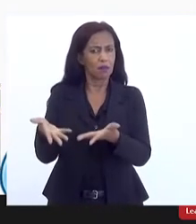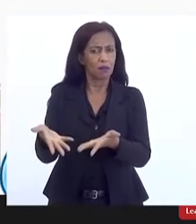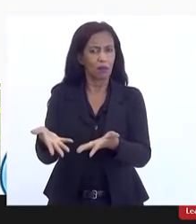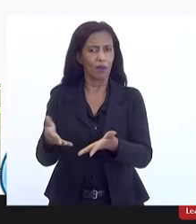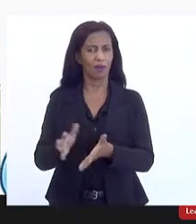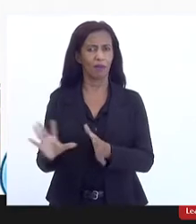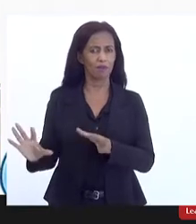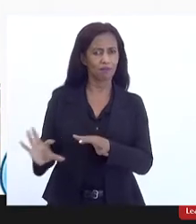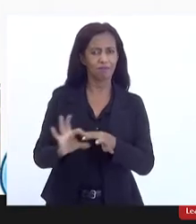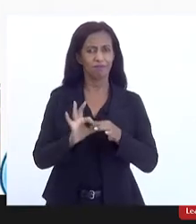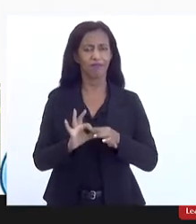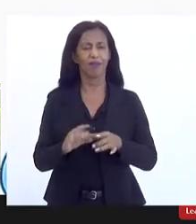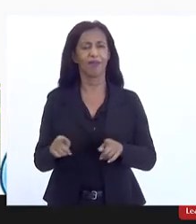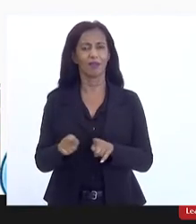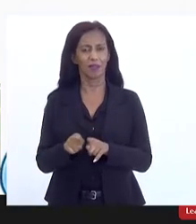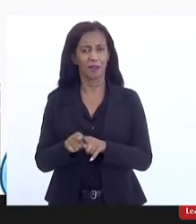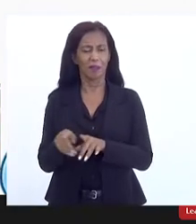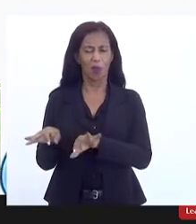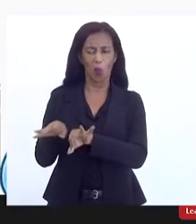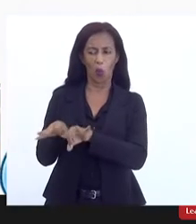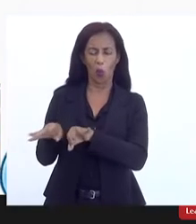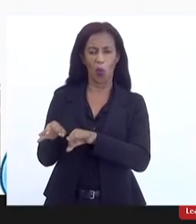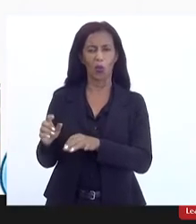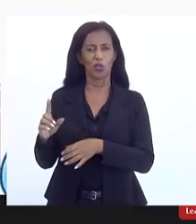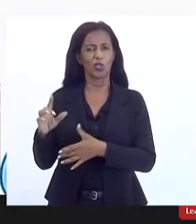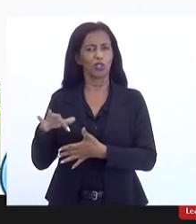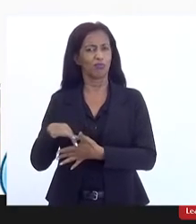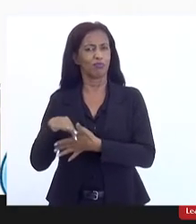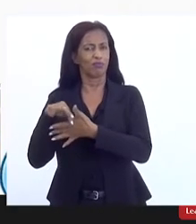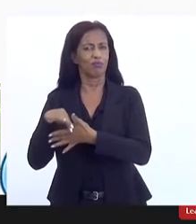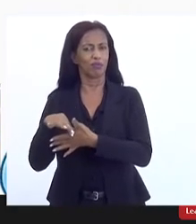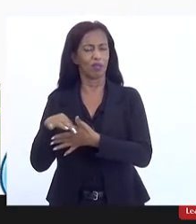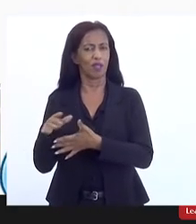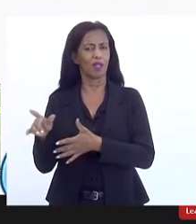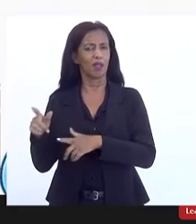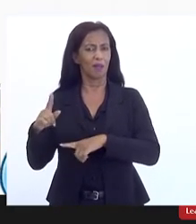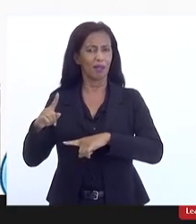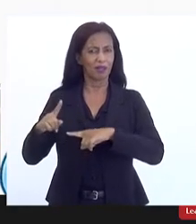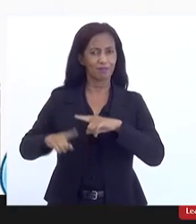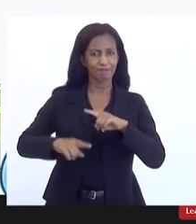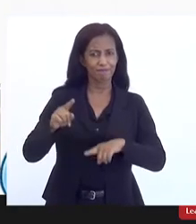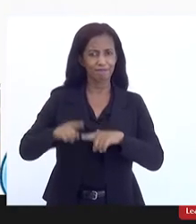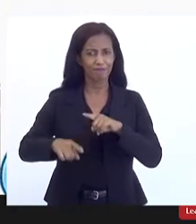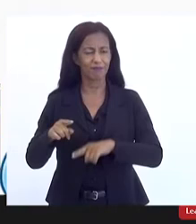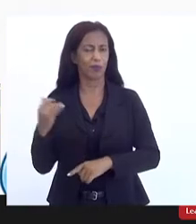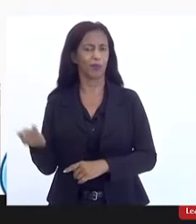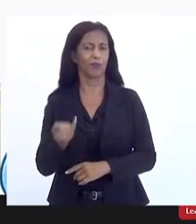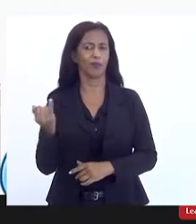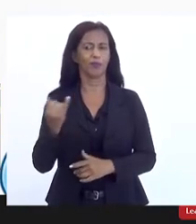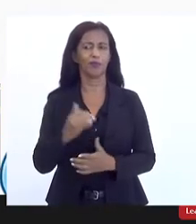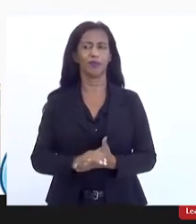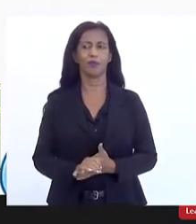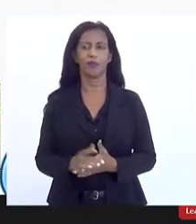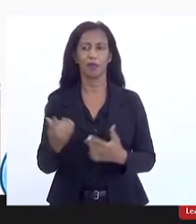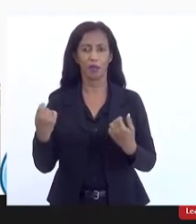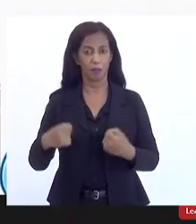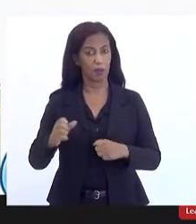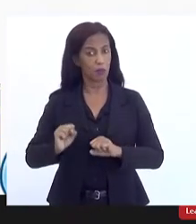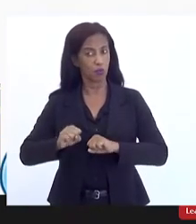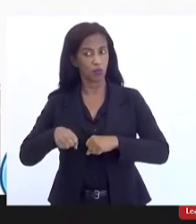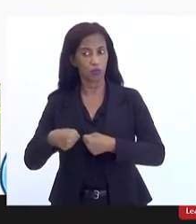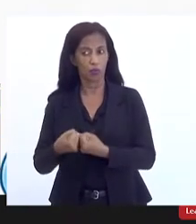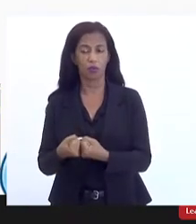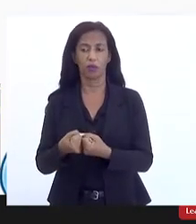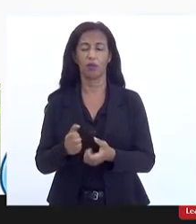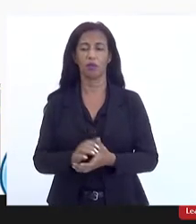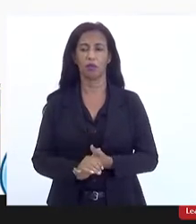integração dos planos de bacia também com os planos diretores e demais ferramentas de planejamento é fundamental então precisamos fortalecer